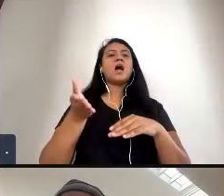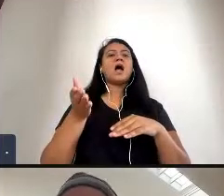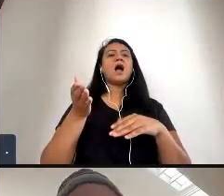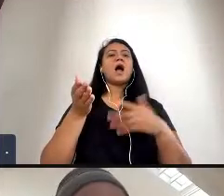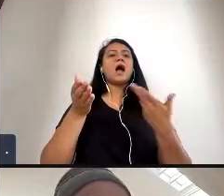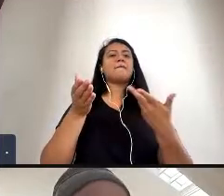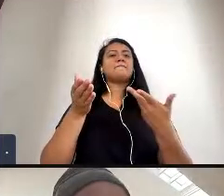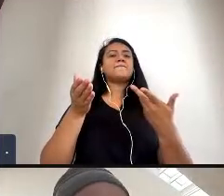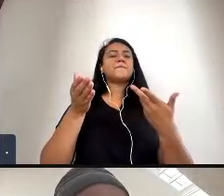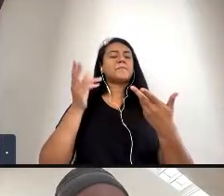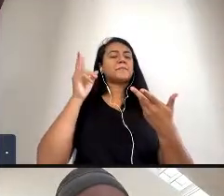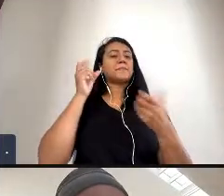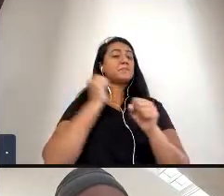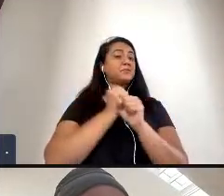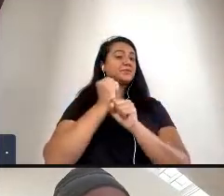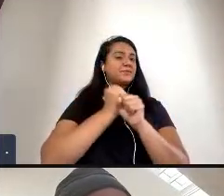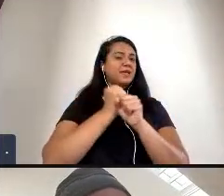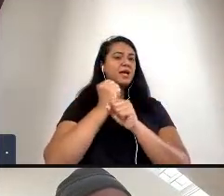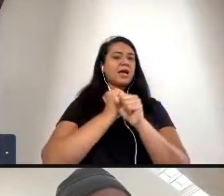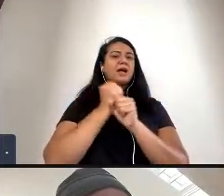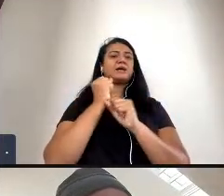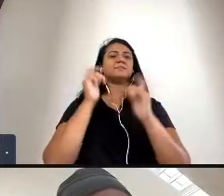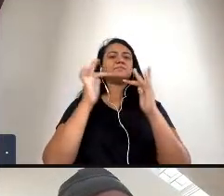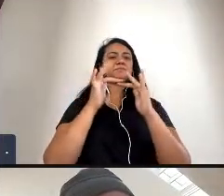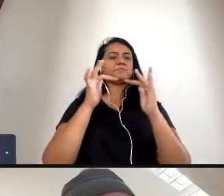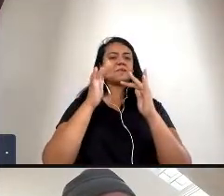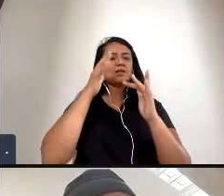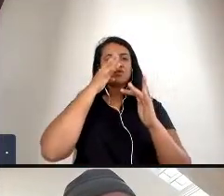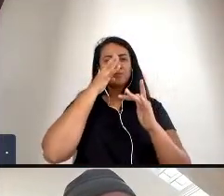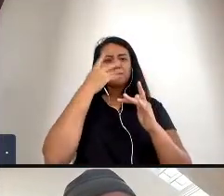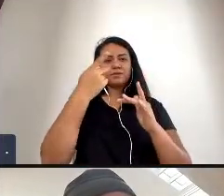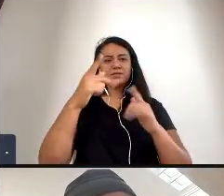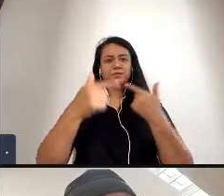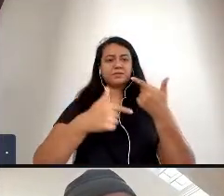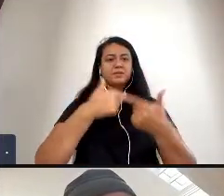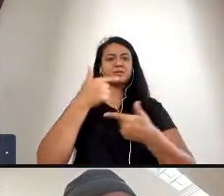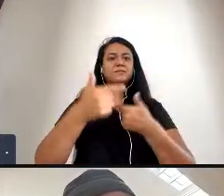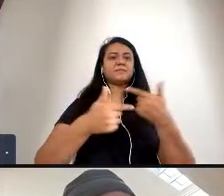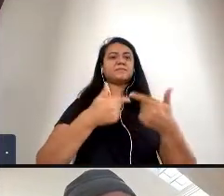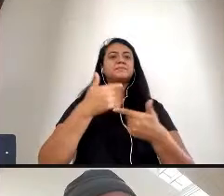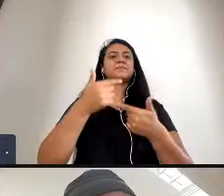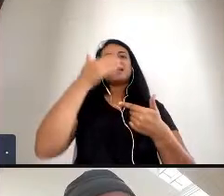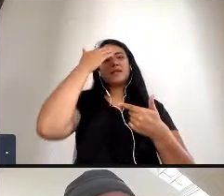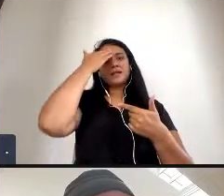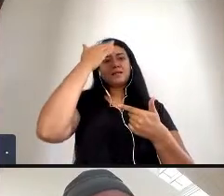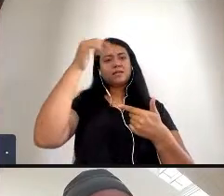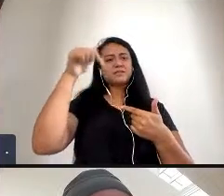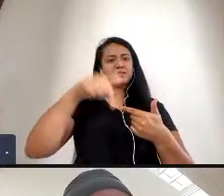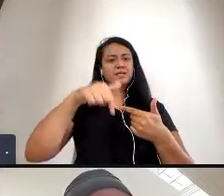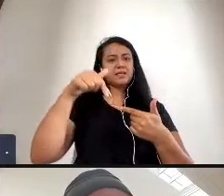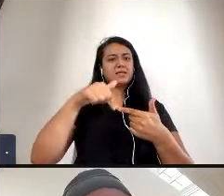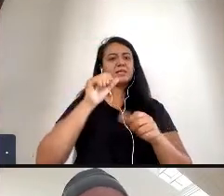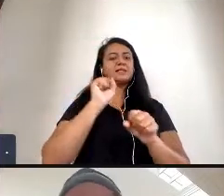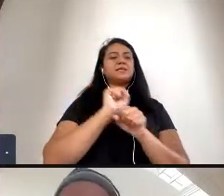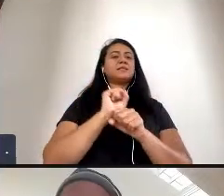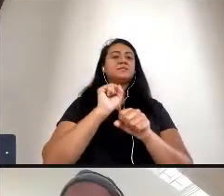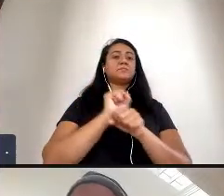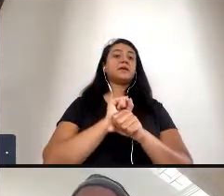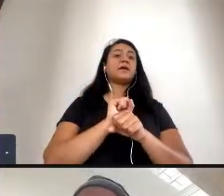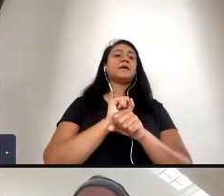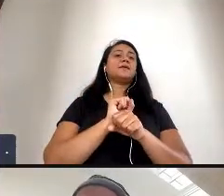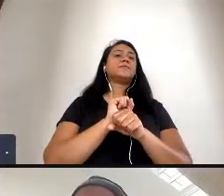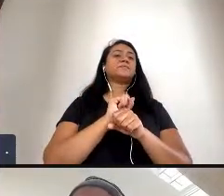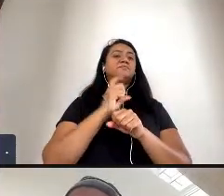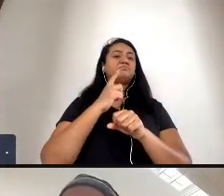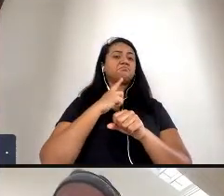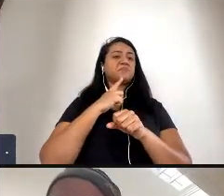histórias eu admiro também muito o seu trabalho e agradeço de estar aqui espero ter contribuído com